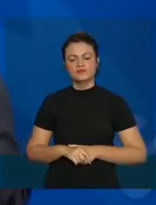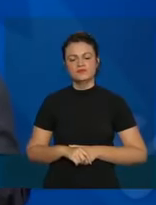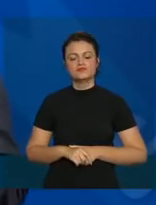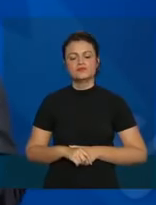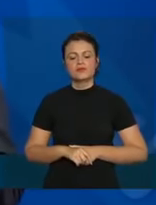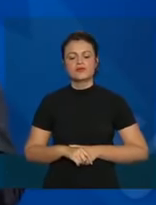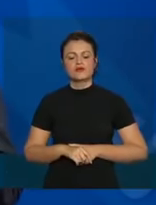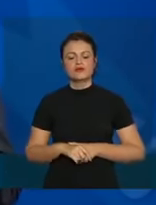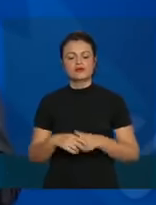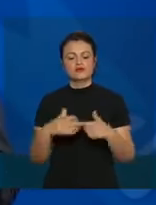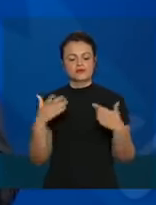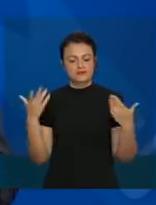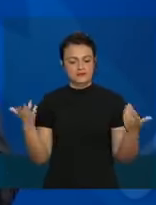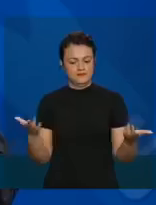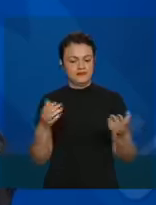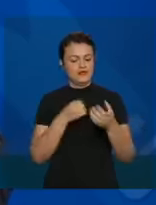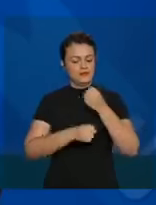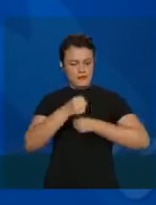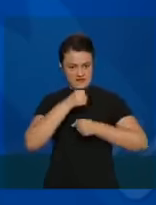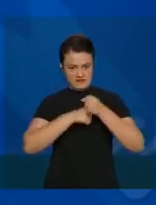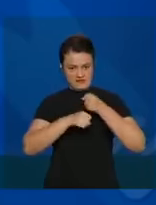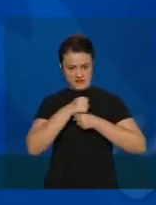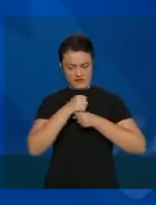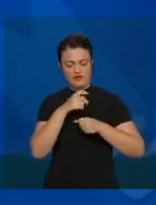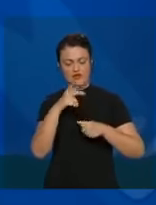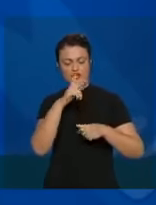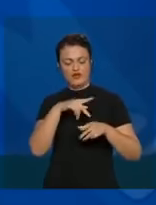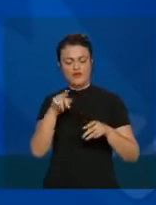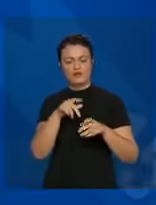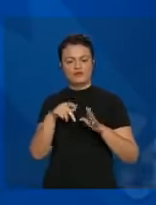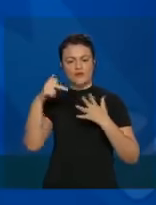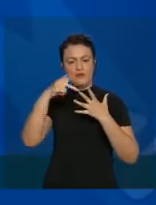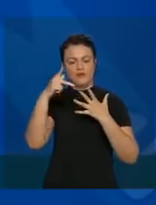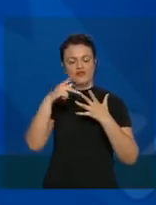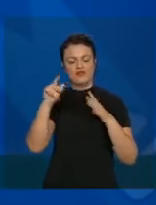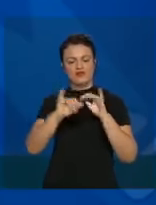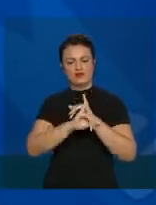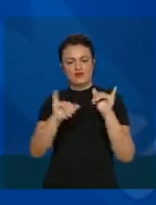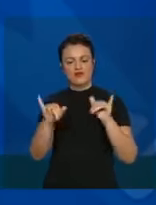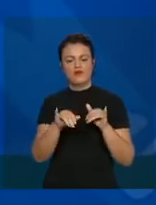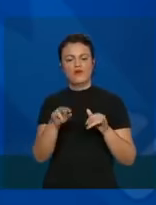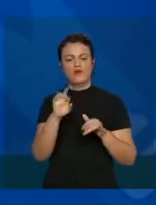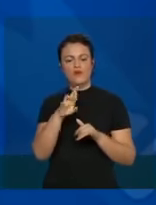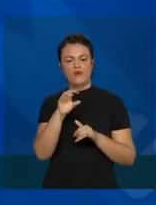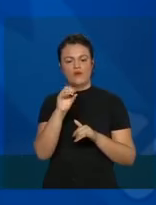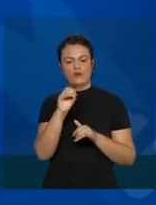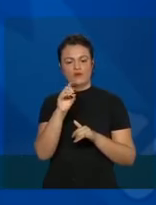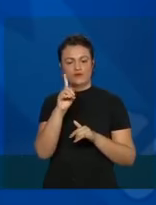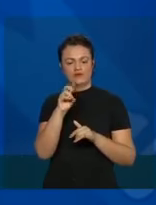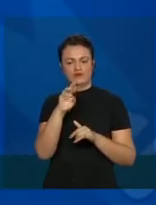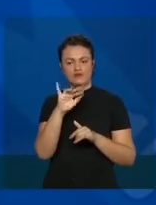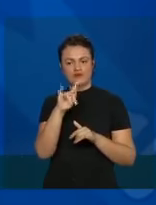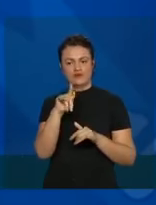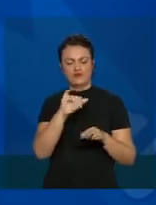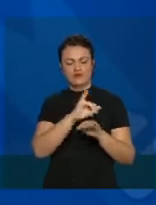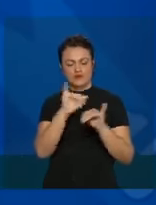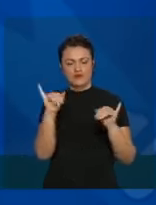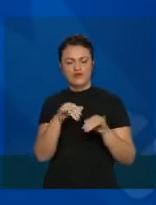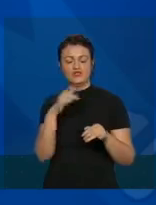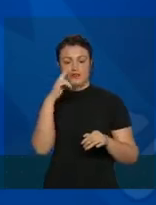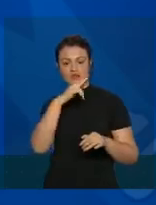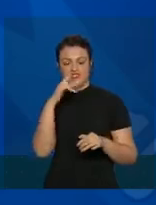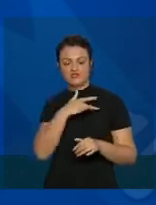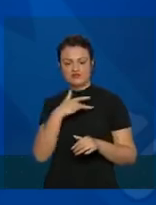Bom, no ano passado, nós publicamos uma portaria, o Rodrigo Frutuoso é o coordenador geral de emergência de